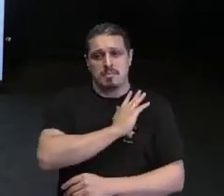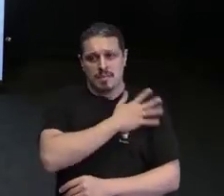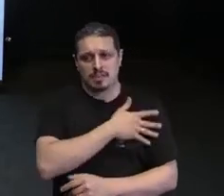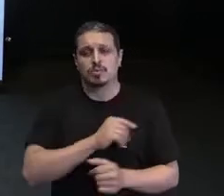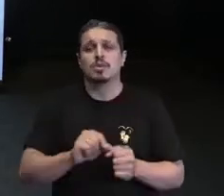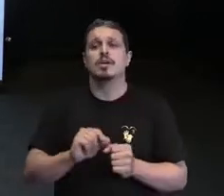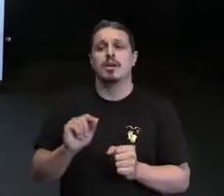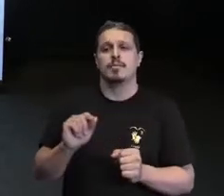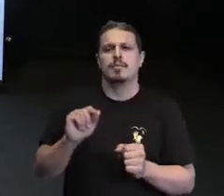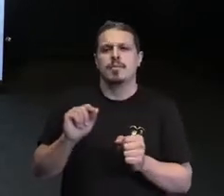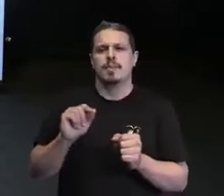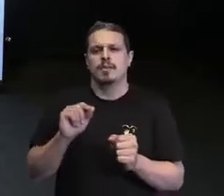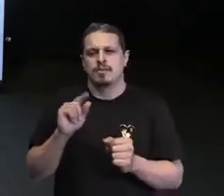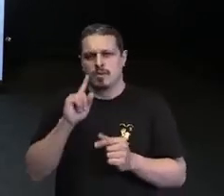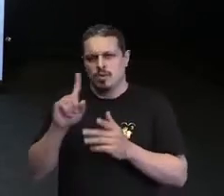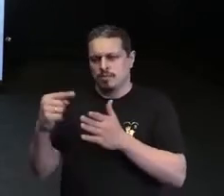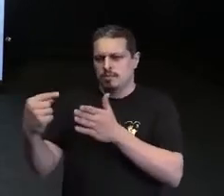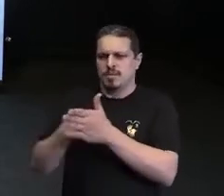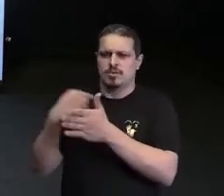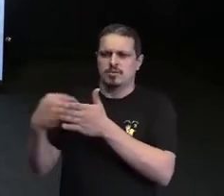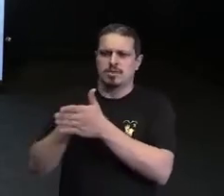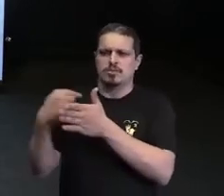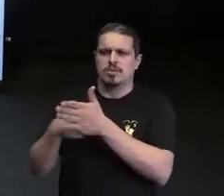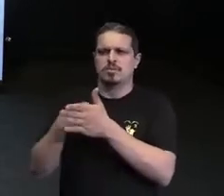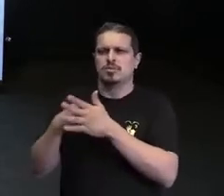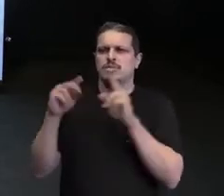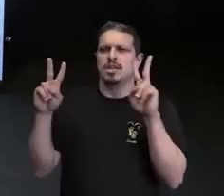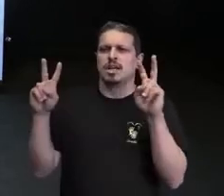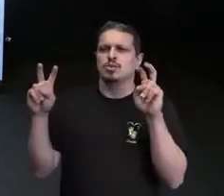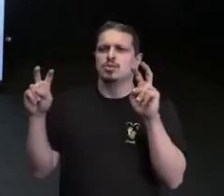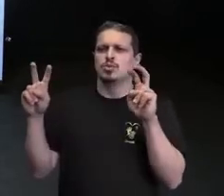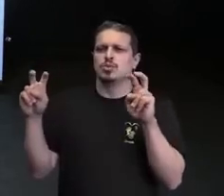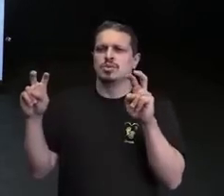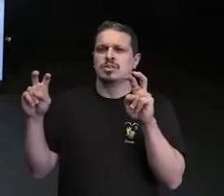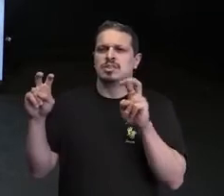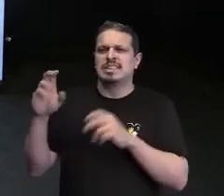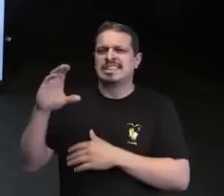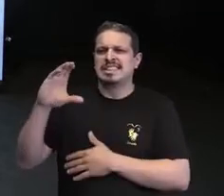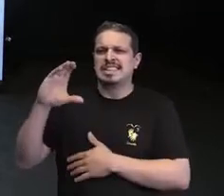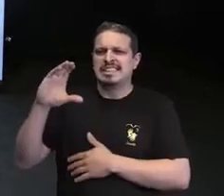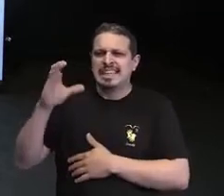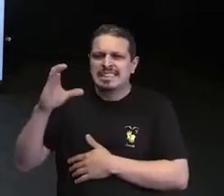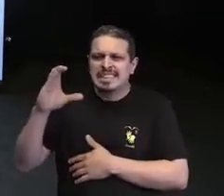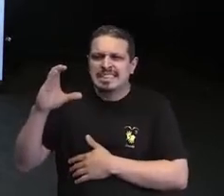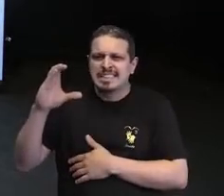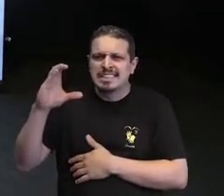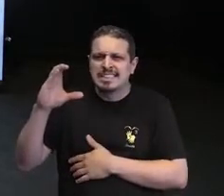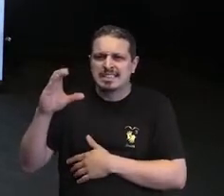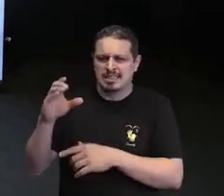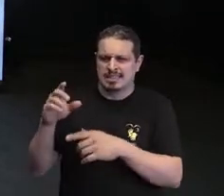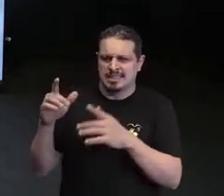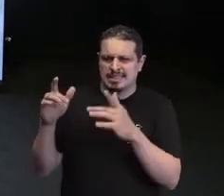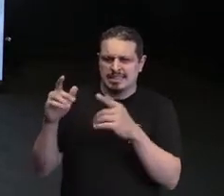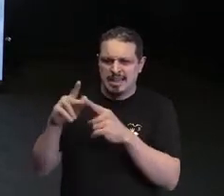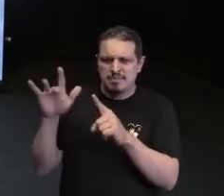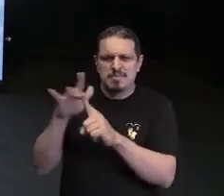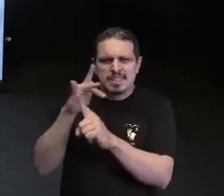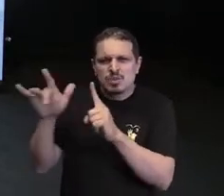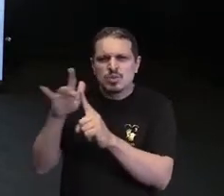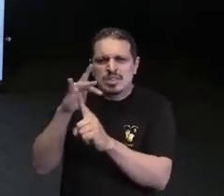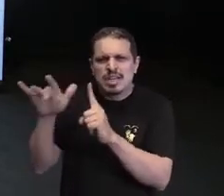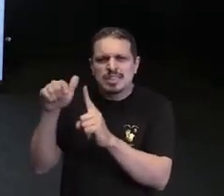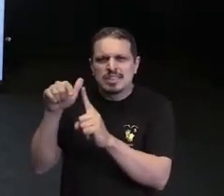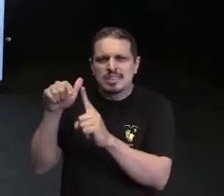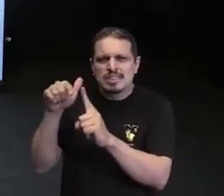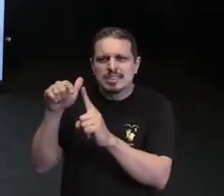questionamento em relação a essa pergunta, a ciência é capacitista? Eu optei